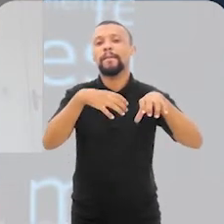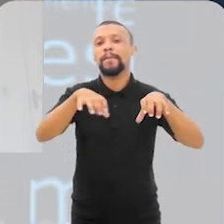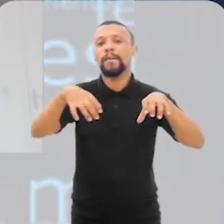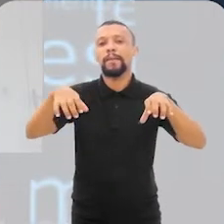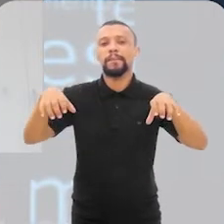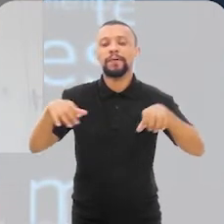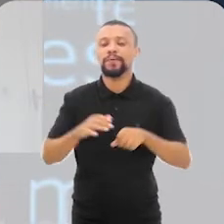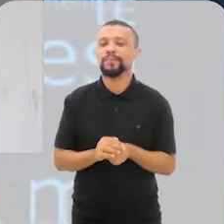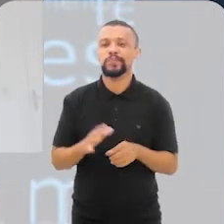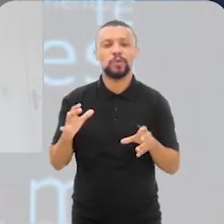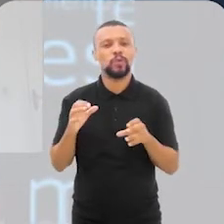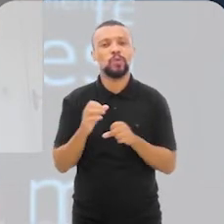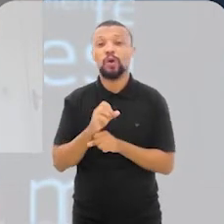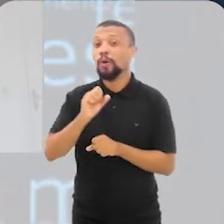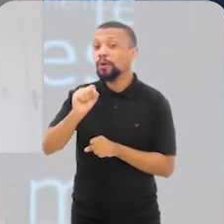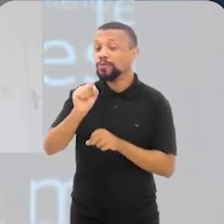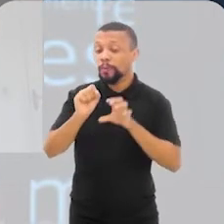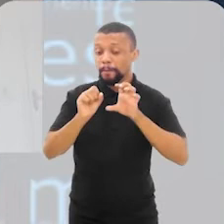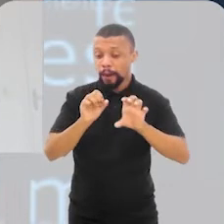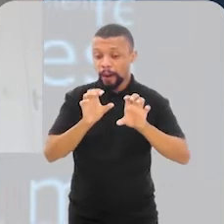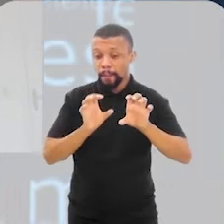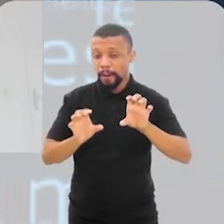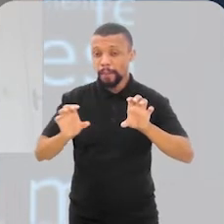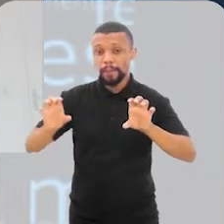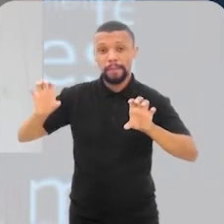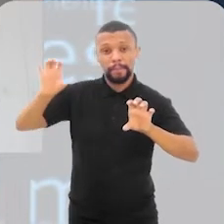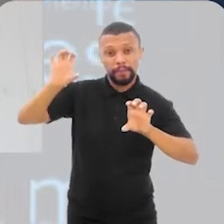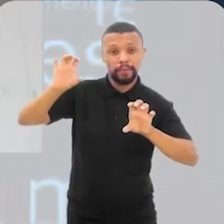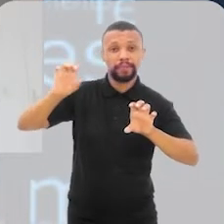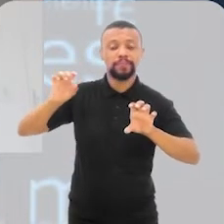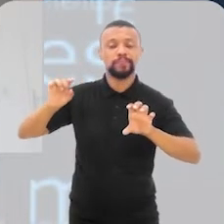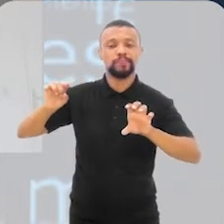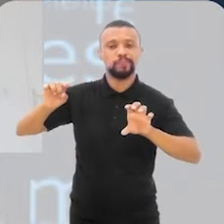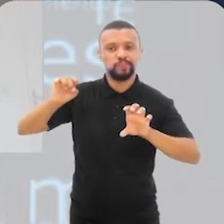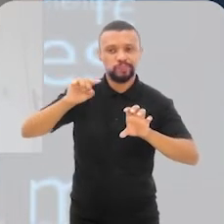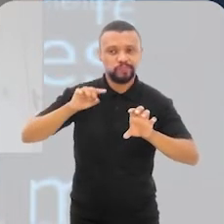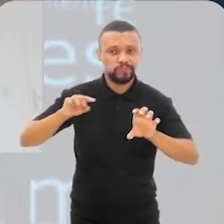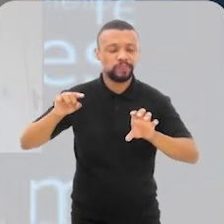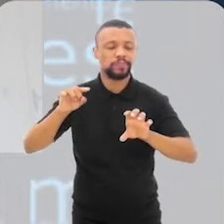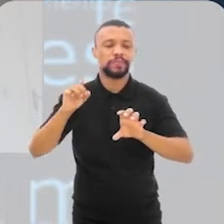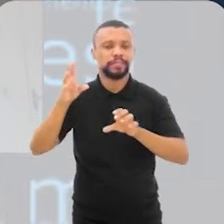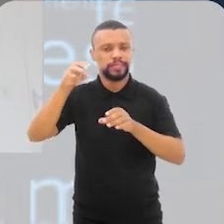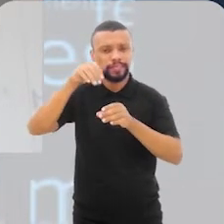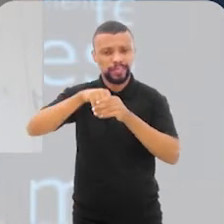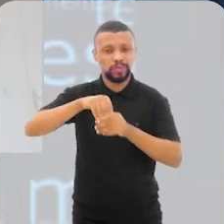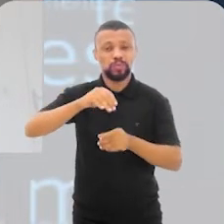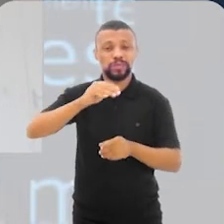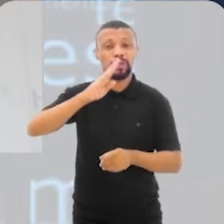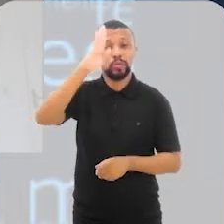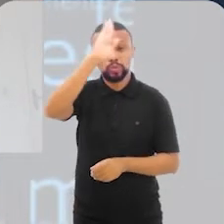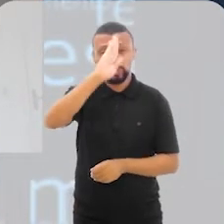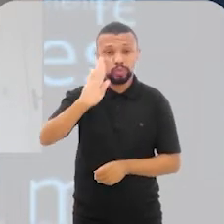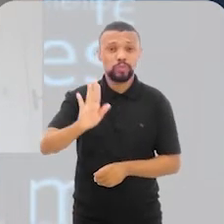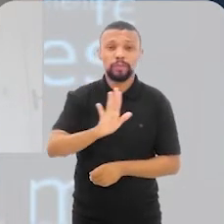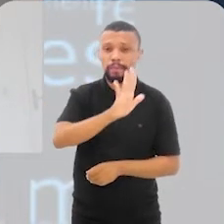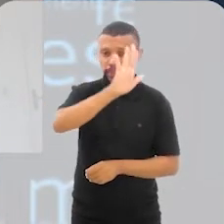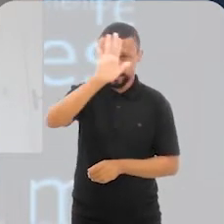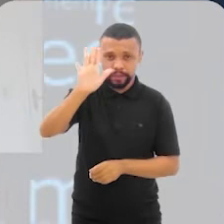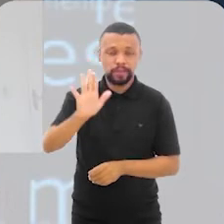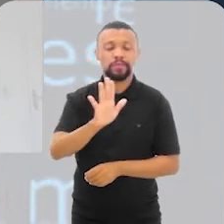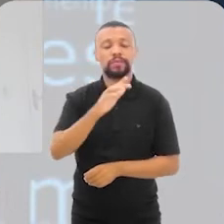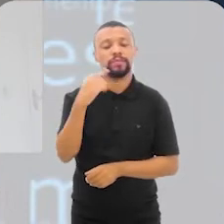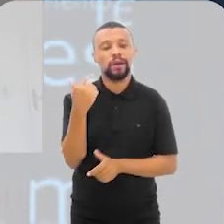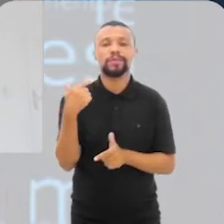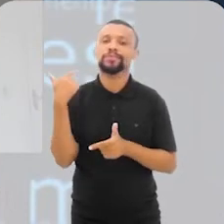oito regiões do país, e estamos